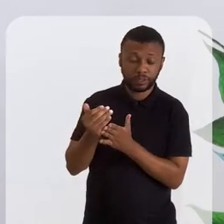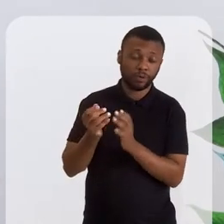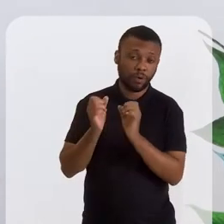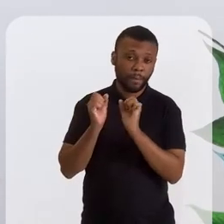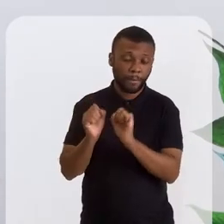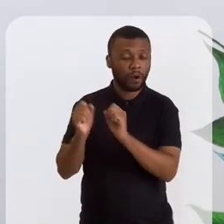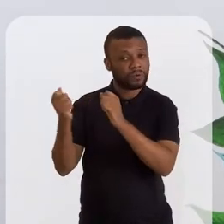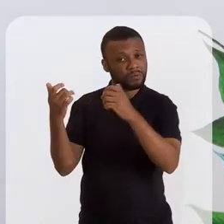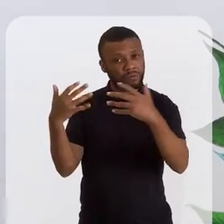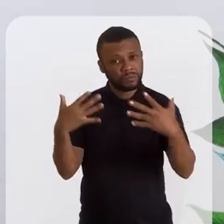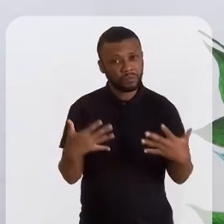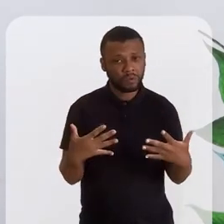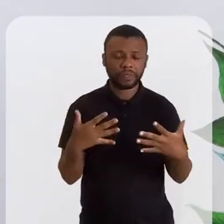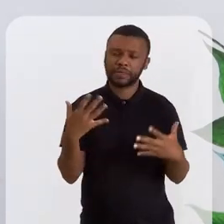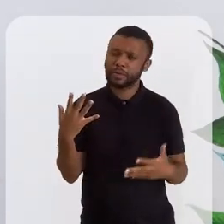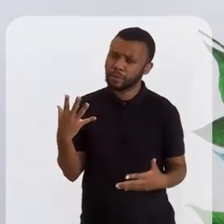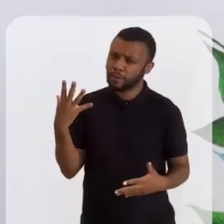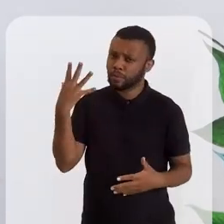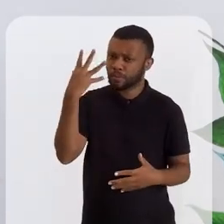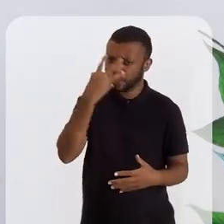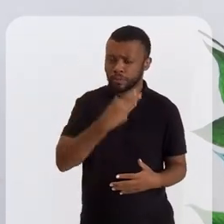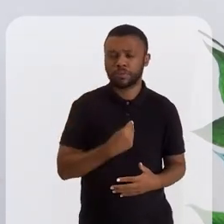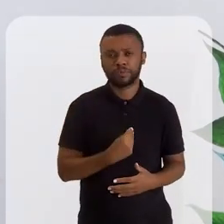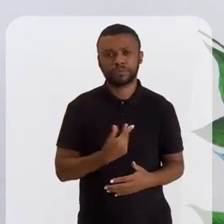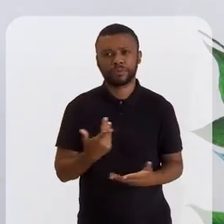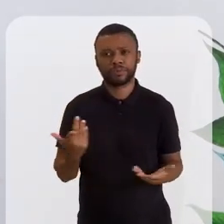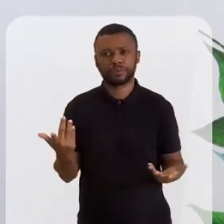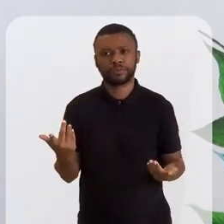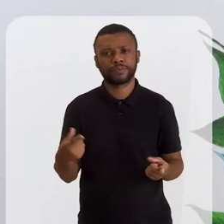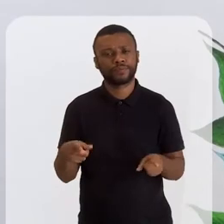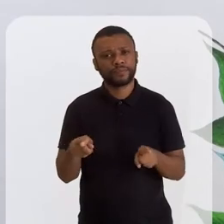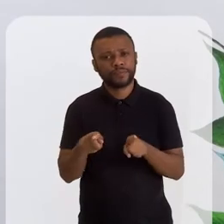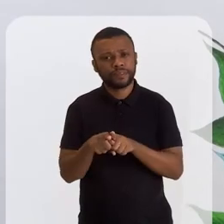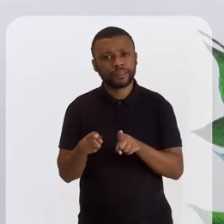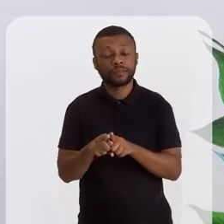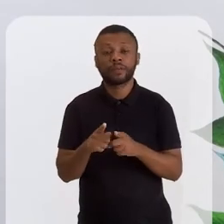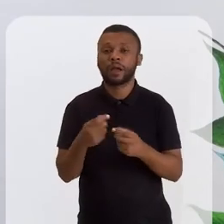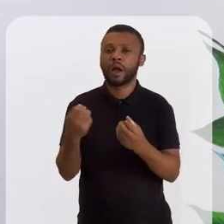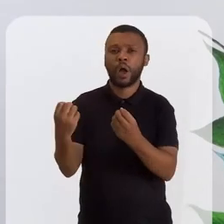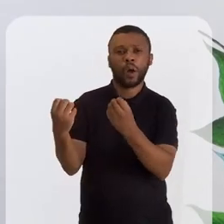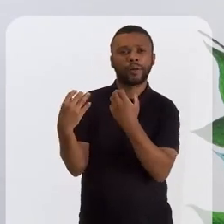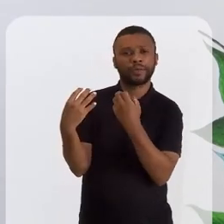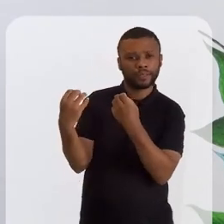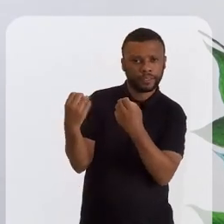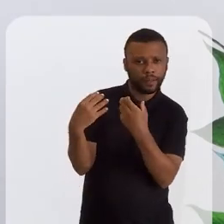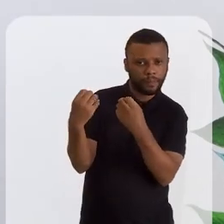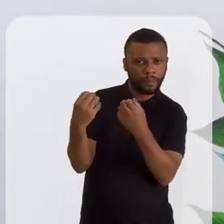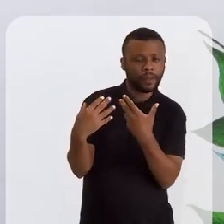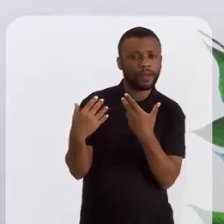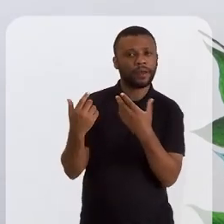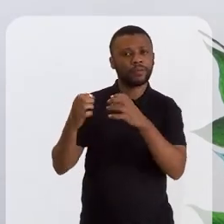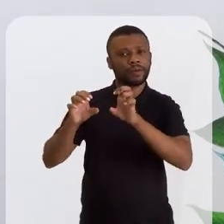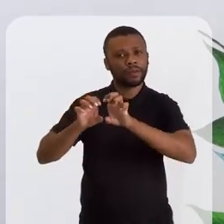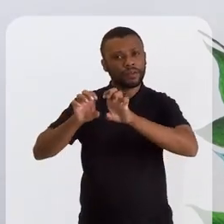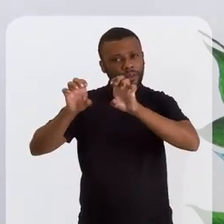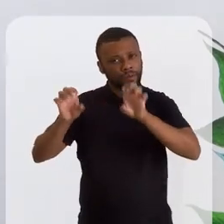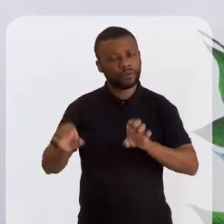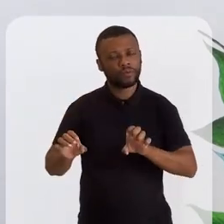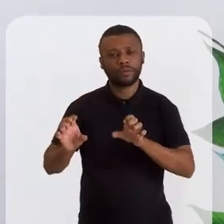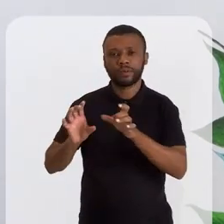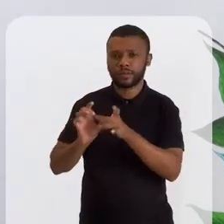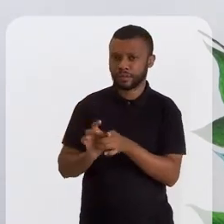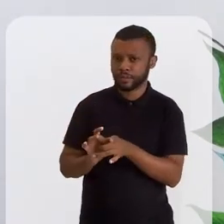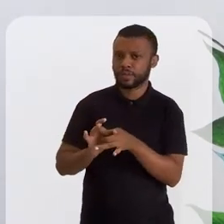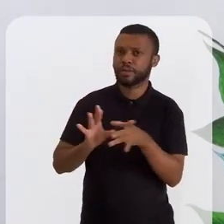que te fazem pensar, não são imposições. Ele te leva a pensar. A opção